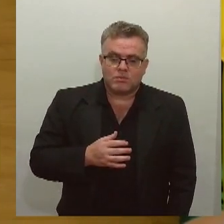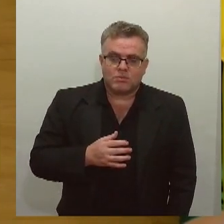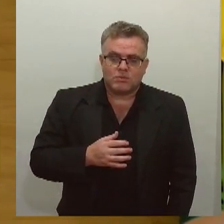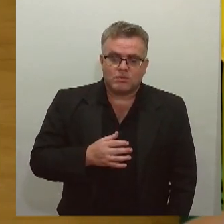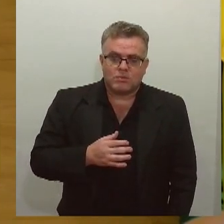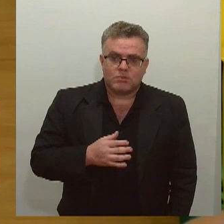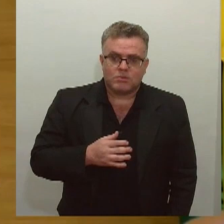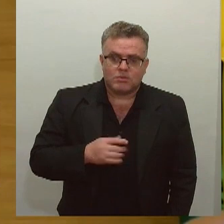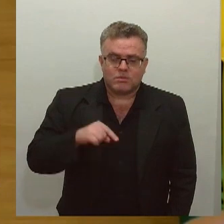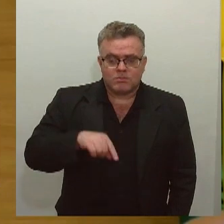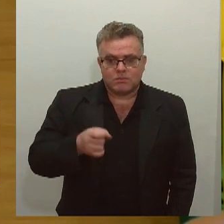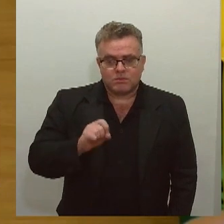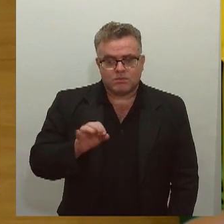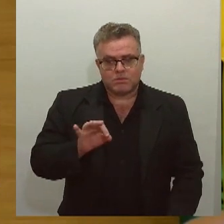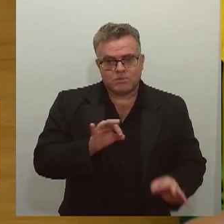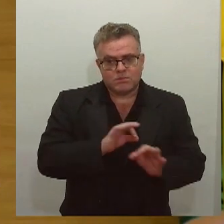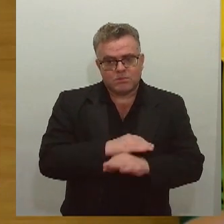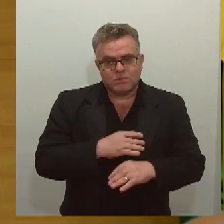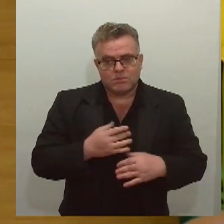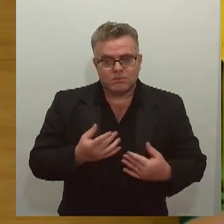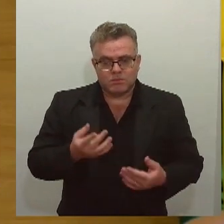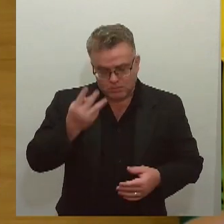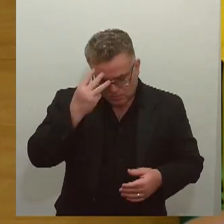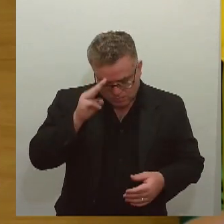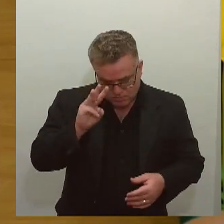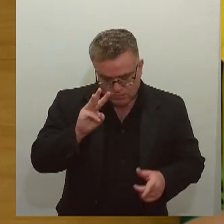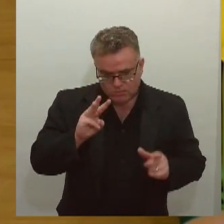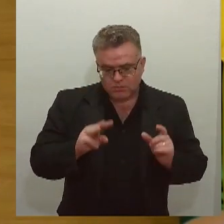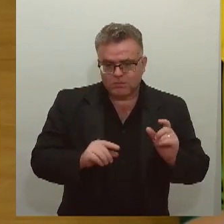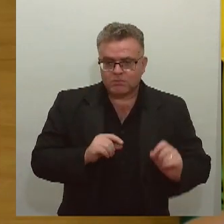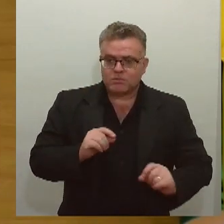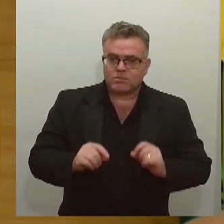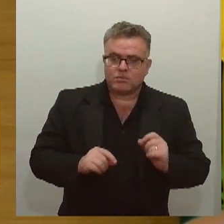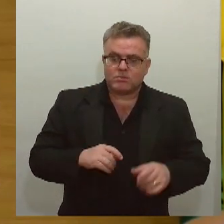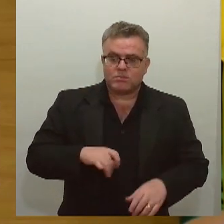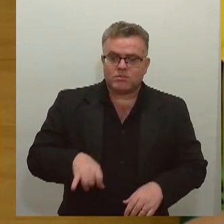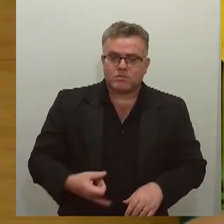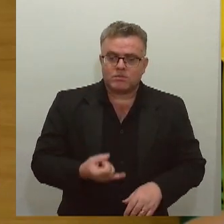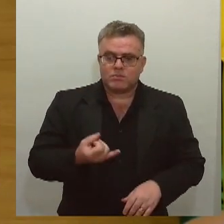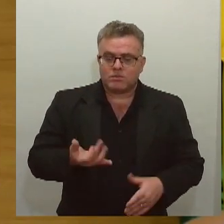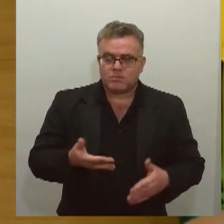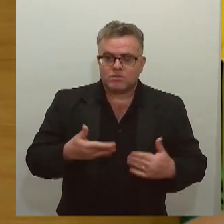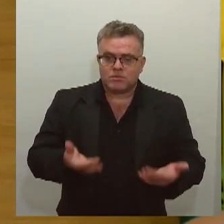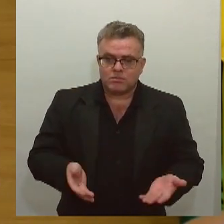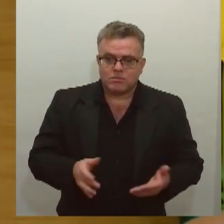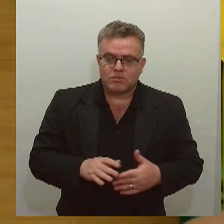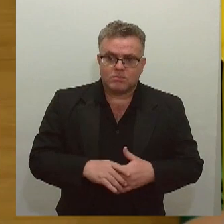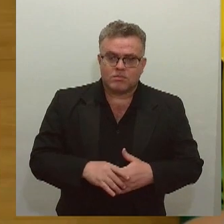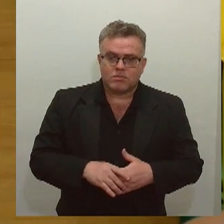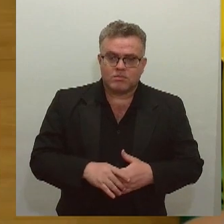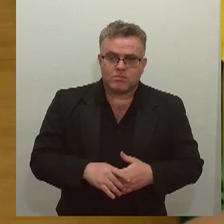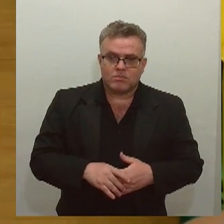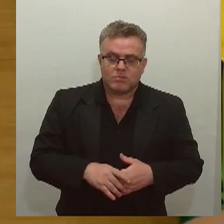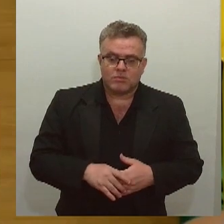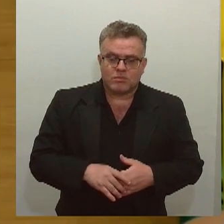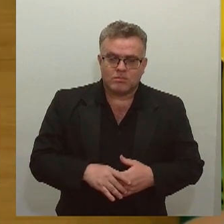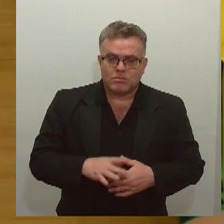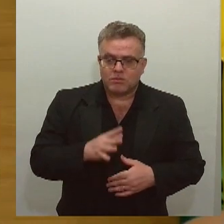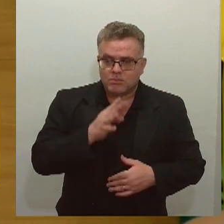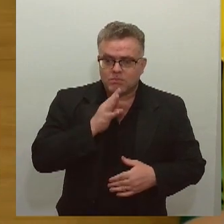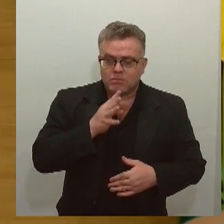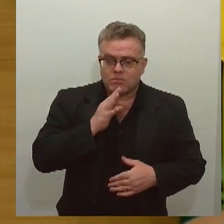passaram aqui conosco três dias, três dias muito proveitosos, onde eu os levei para conhecer a barragem Jacaré